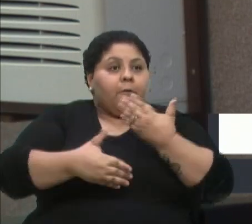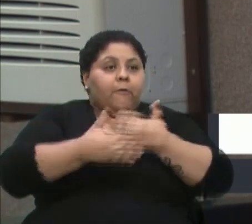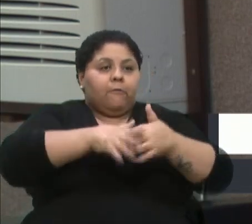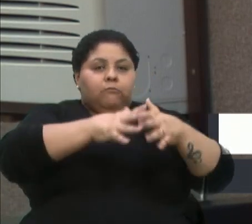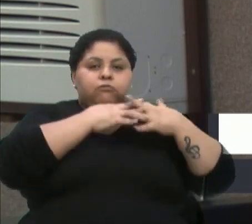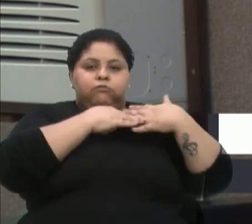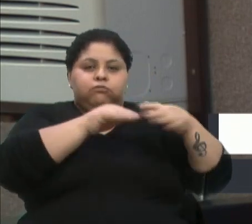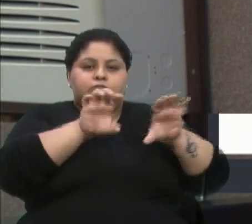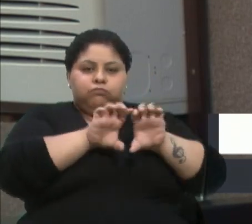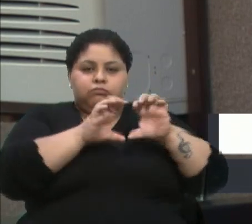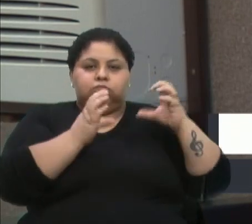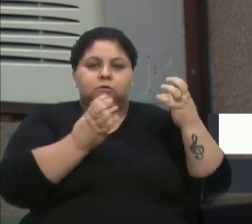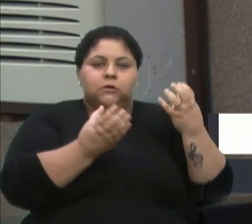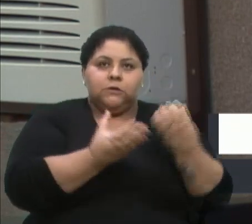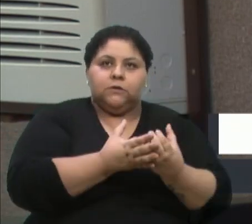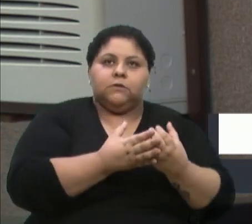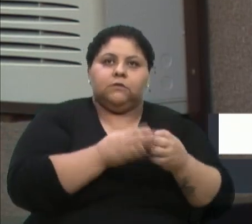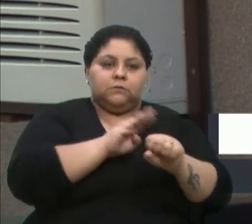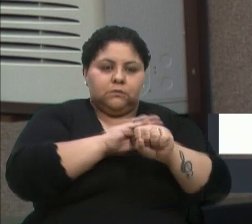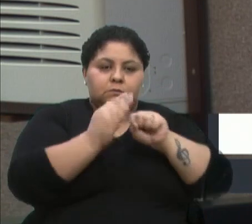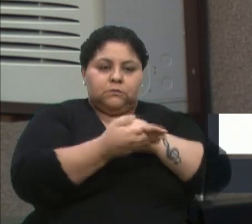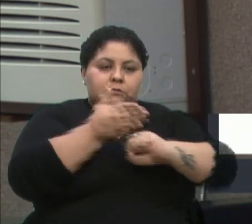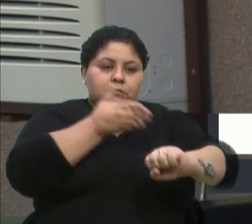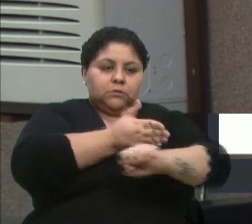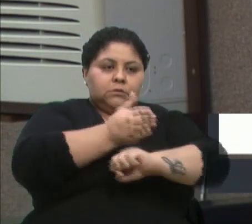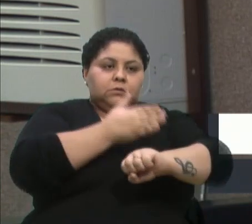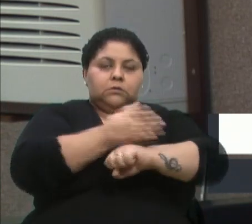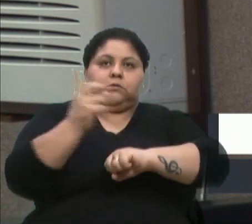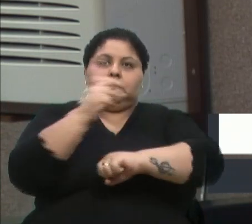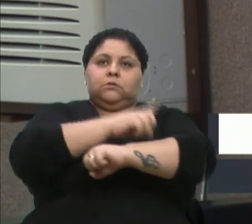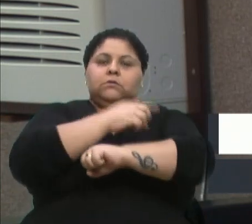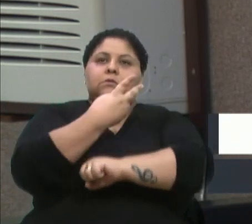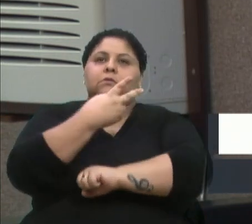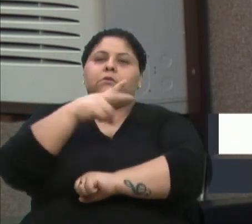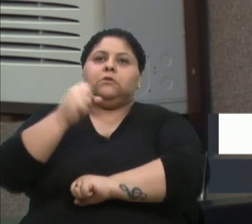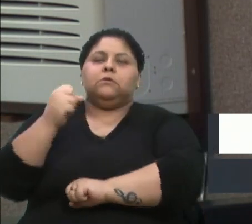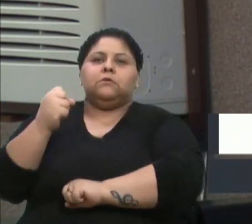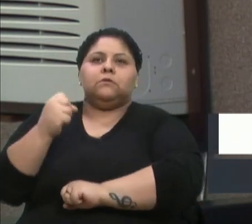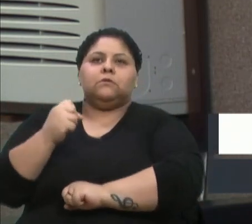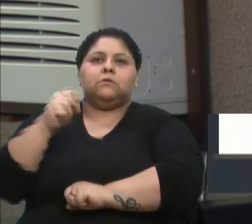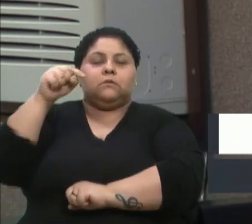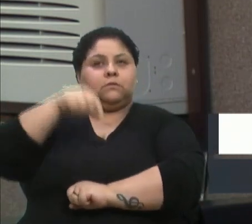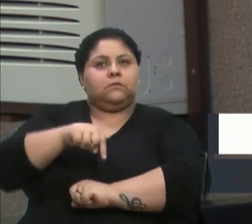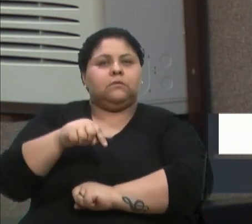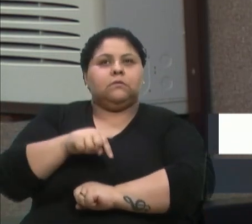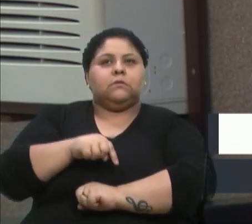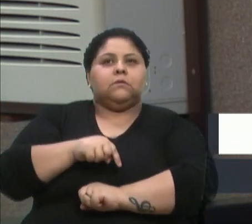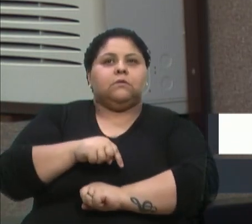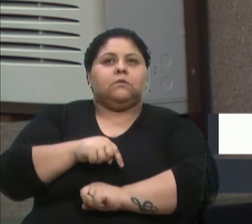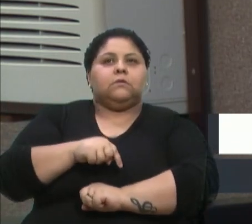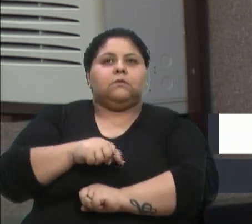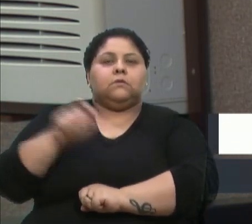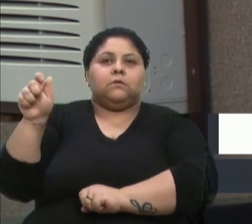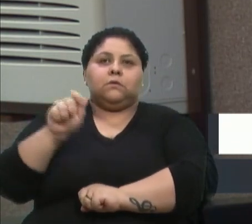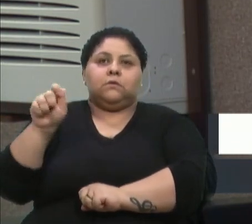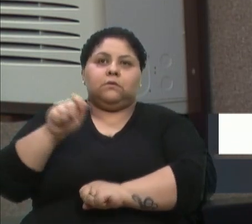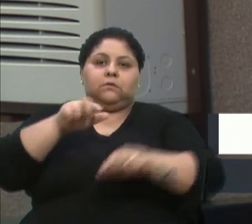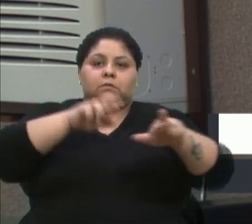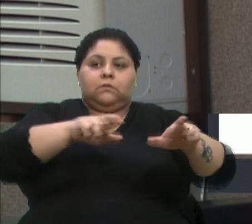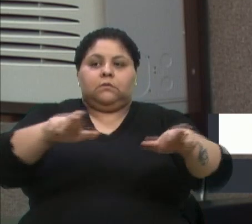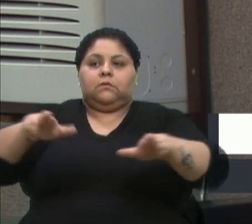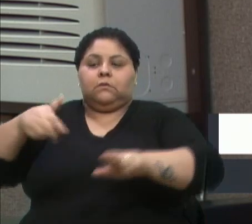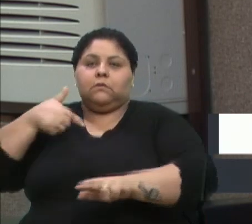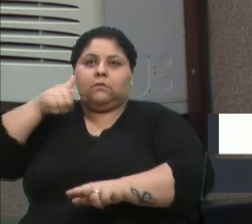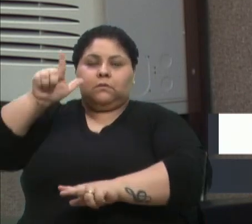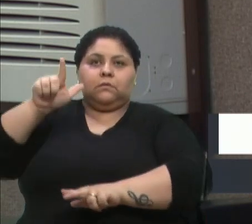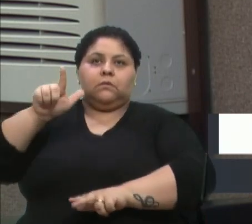comunitário, às comunidades a participarem, a partir do dia 28, dessas assembleias regionais que vão acontecer. Então,